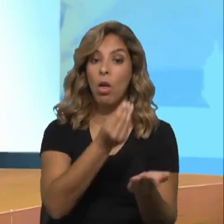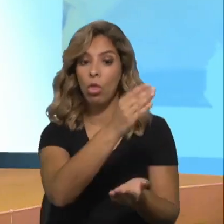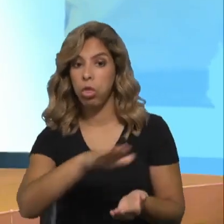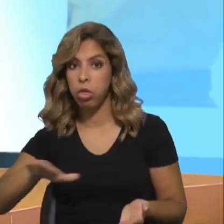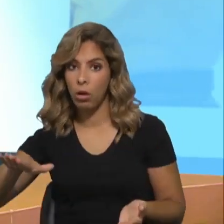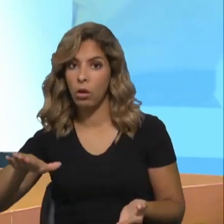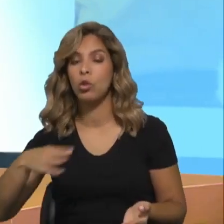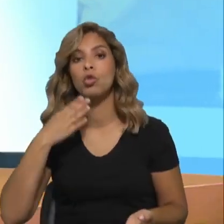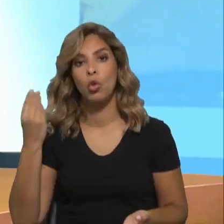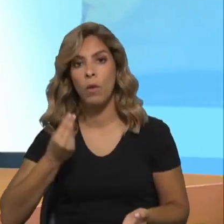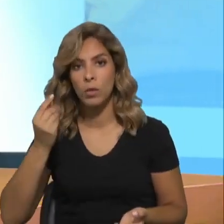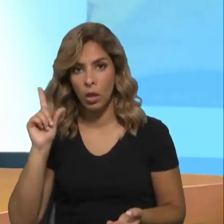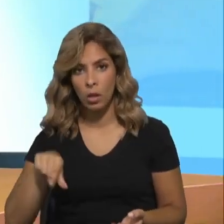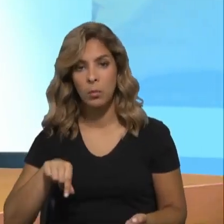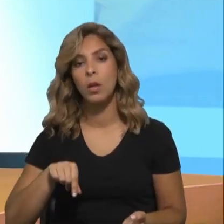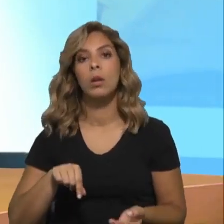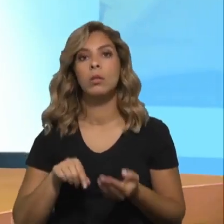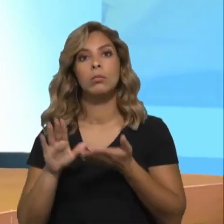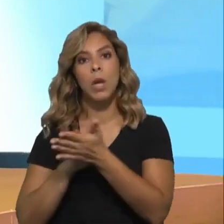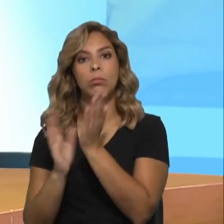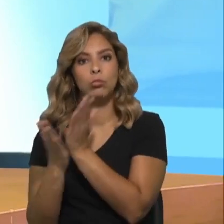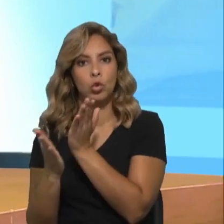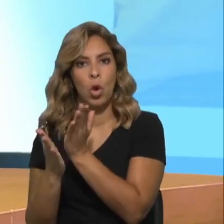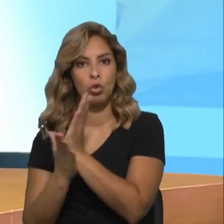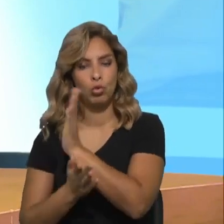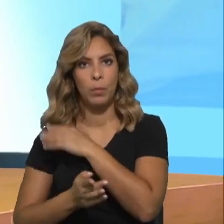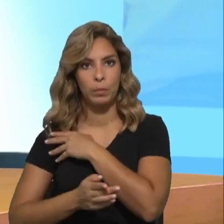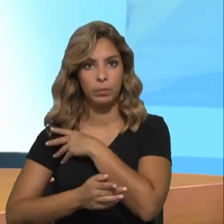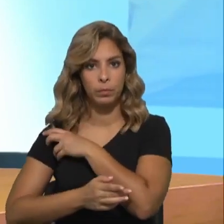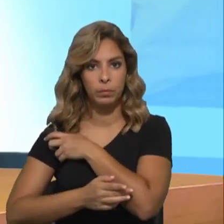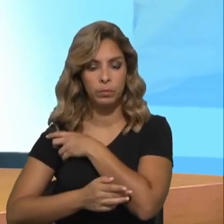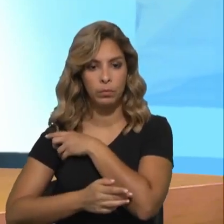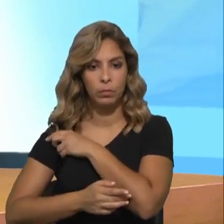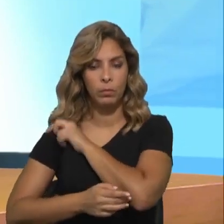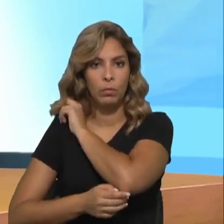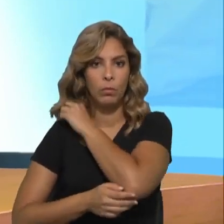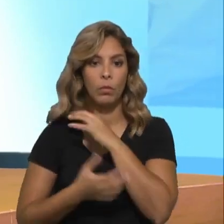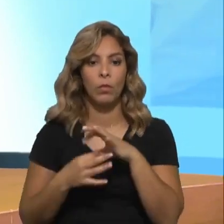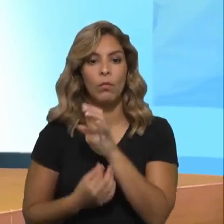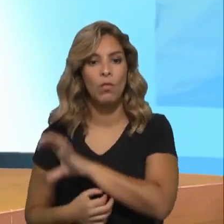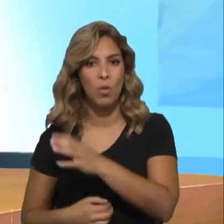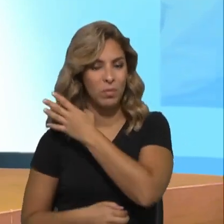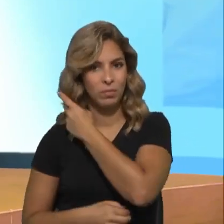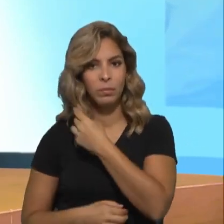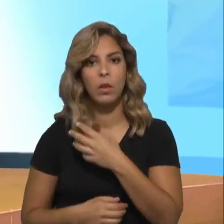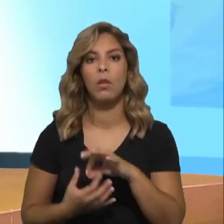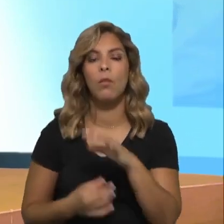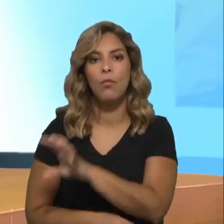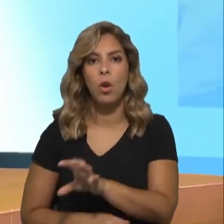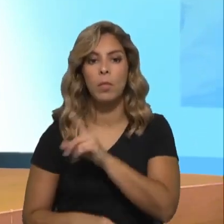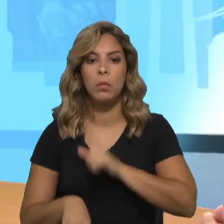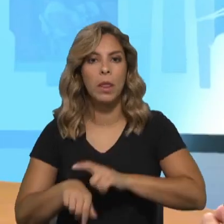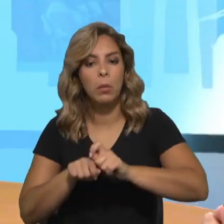jovens estar já em meio escolar. Portanto, o processo de integração faz-se em várias etapas e ao longo do tempo.